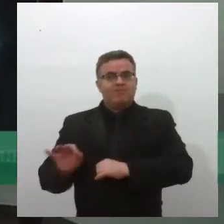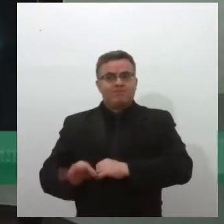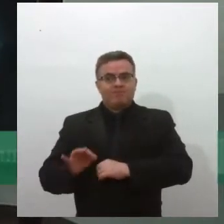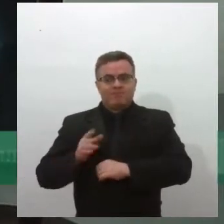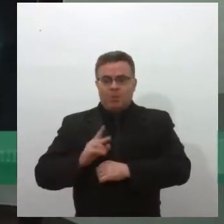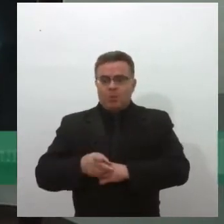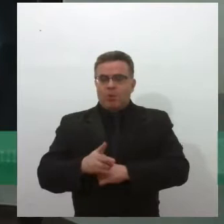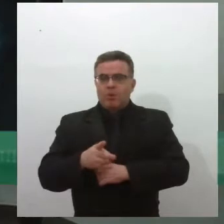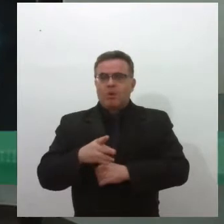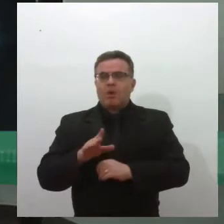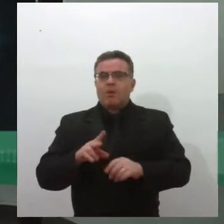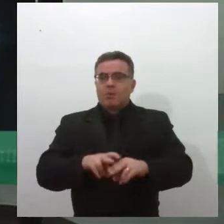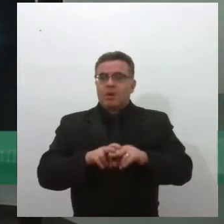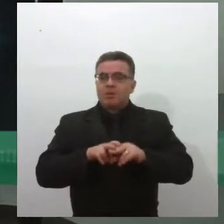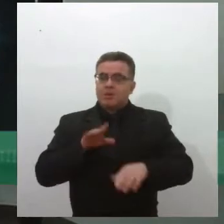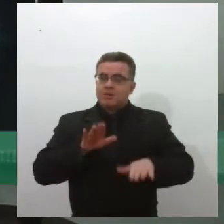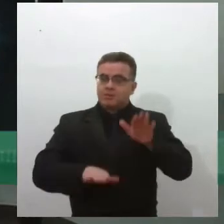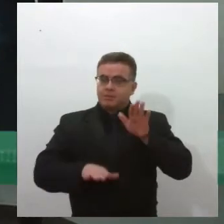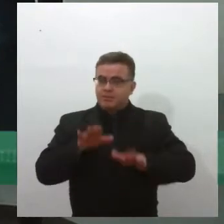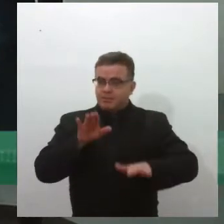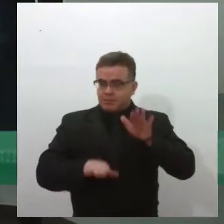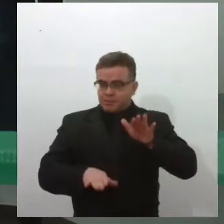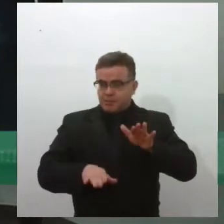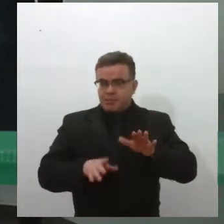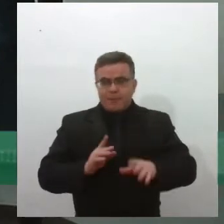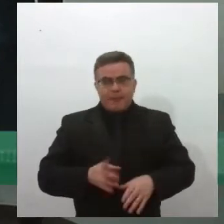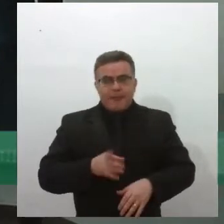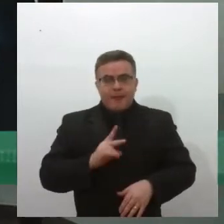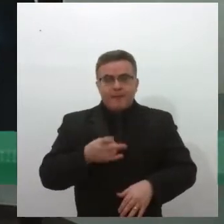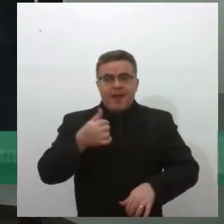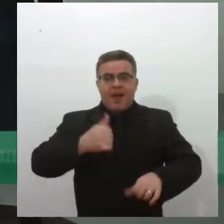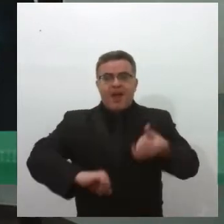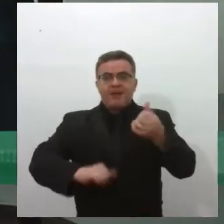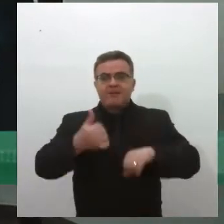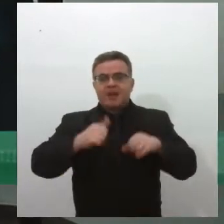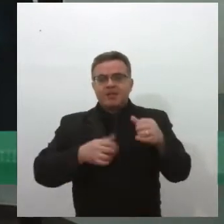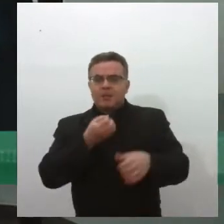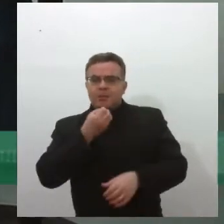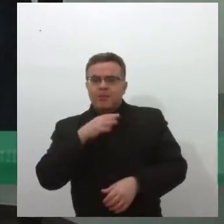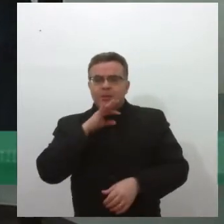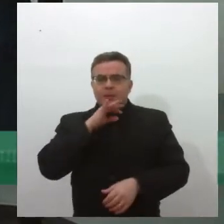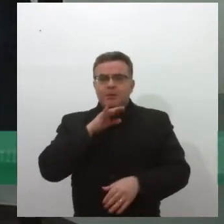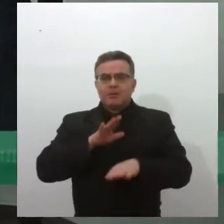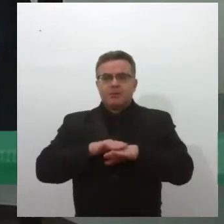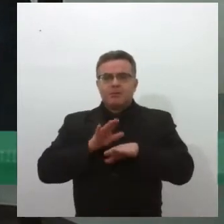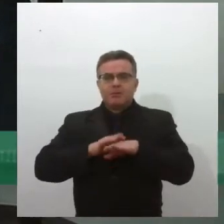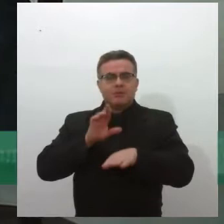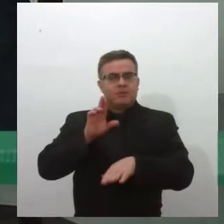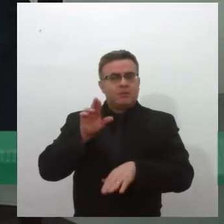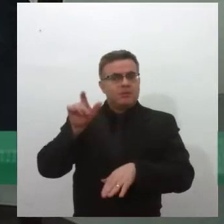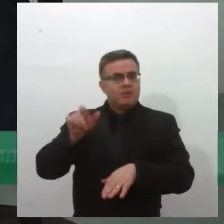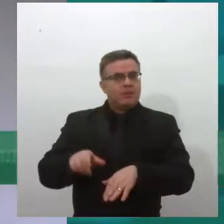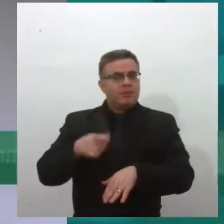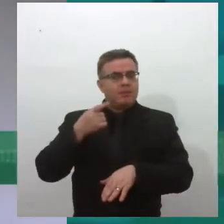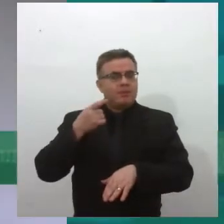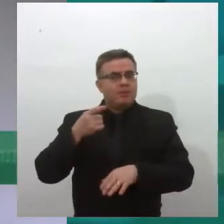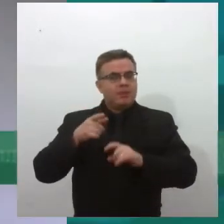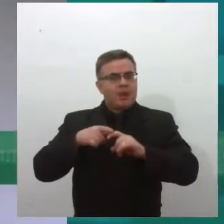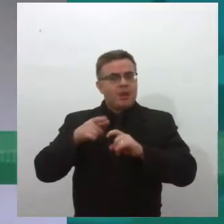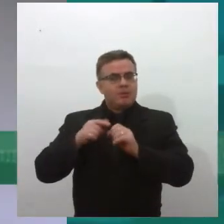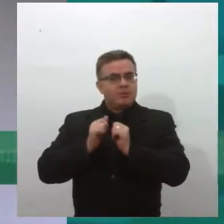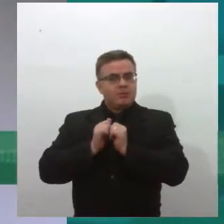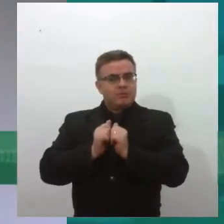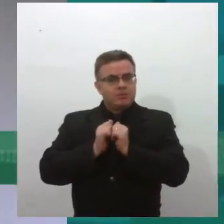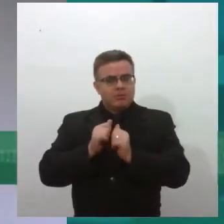por isso que, muitas vezes, quem tem que fazer sempre essa avaliação dessa pessoa é o médico que acompanha essa pessoa